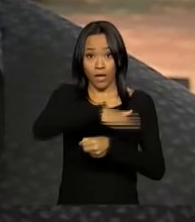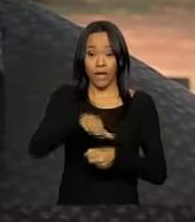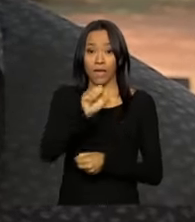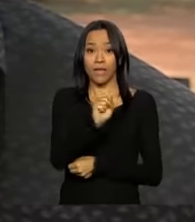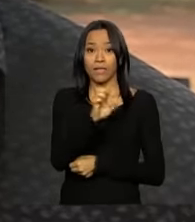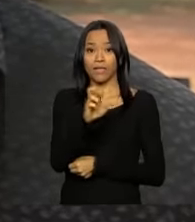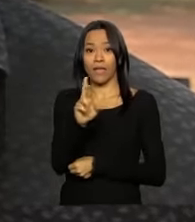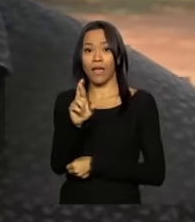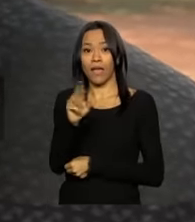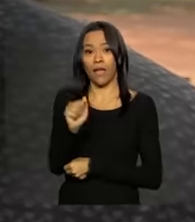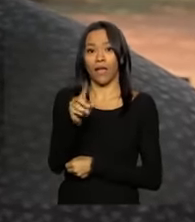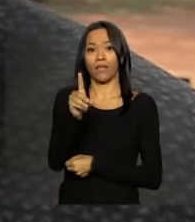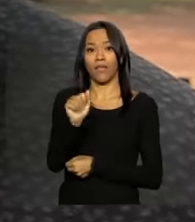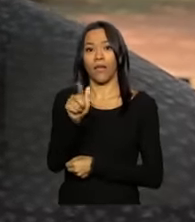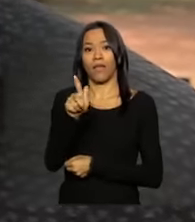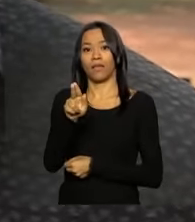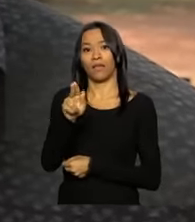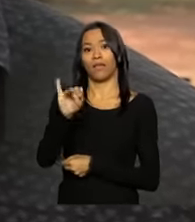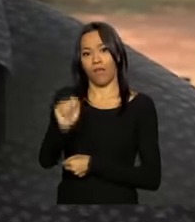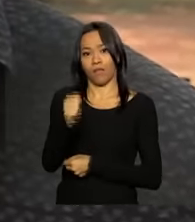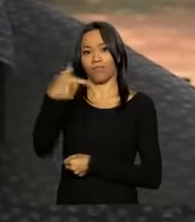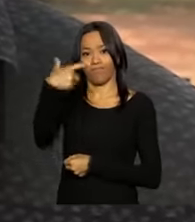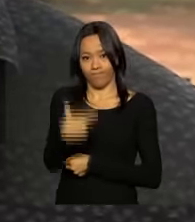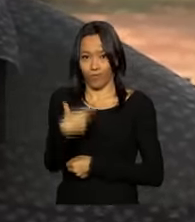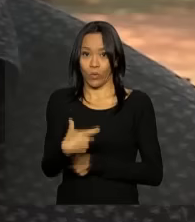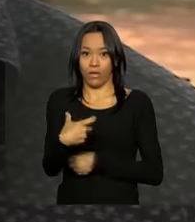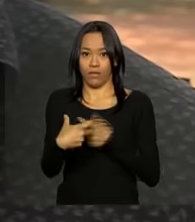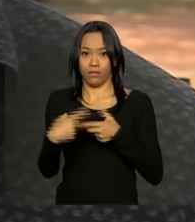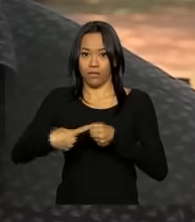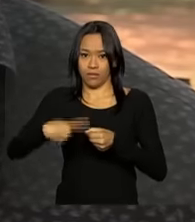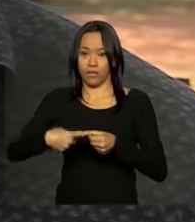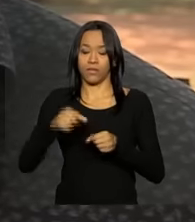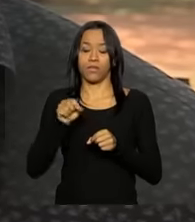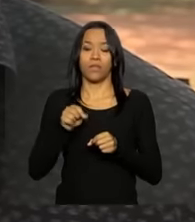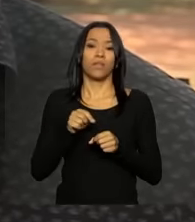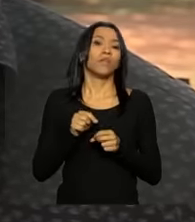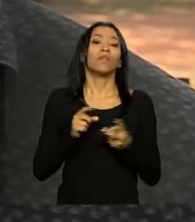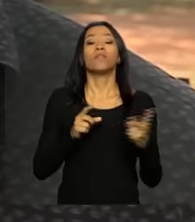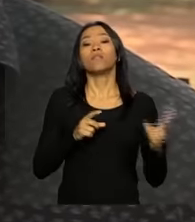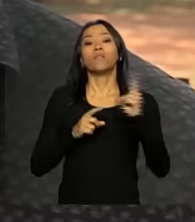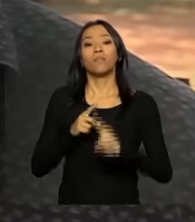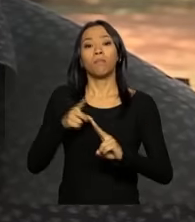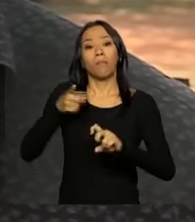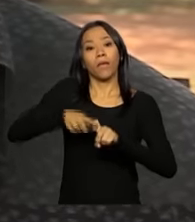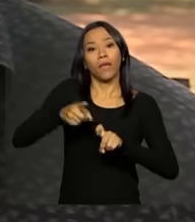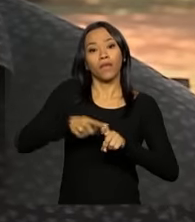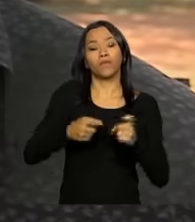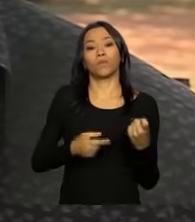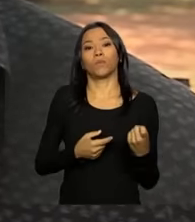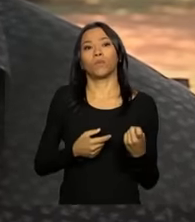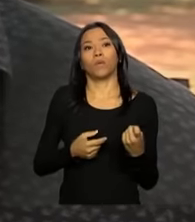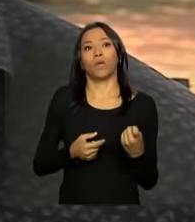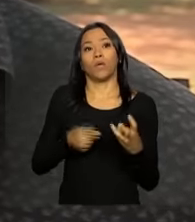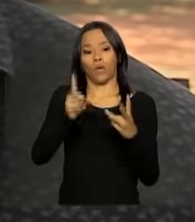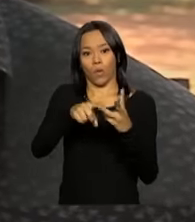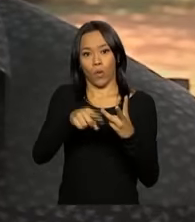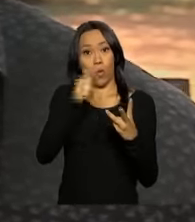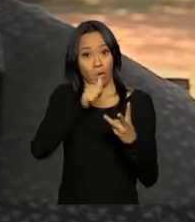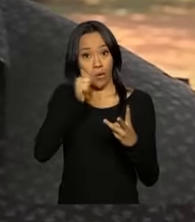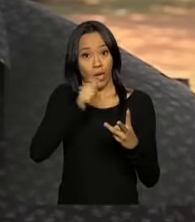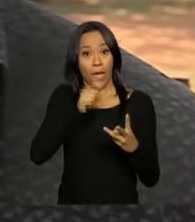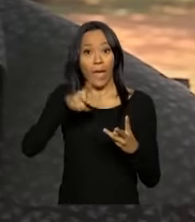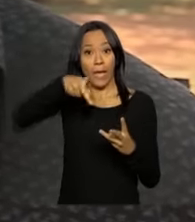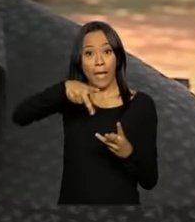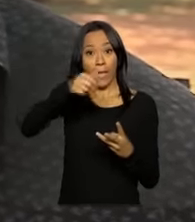o médico da Santeria Cubana e uma parteira, líder de